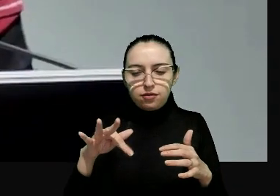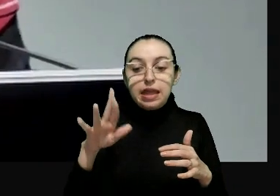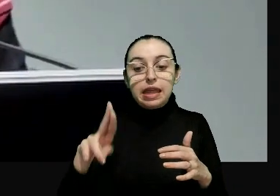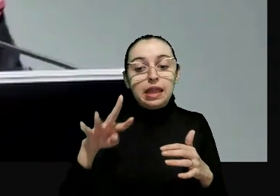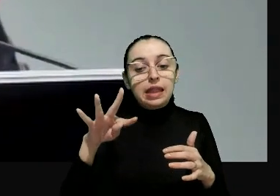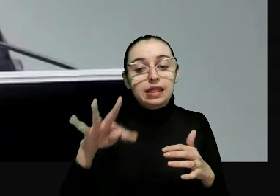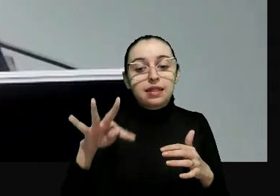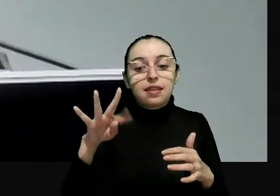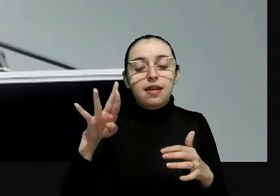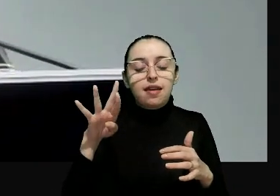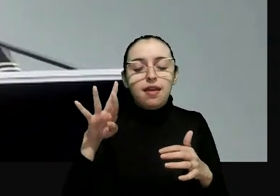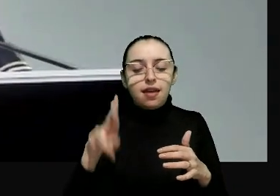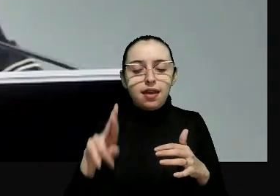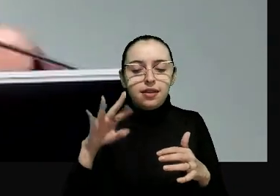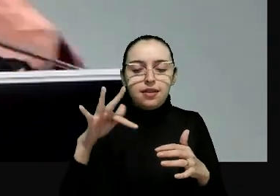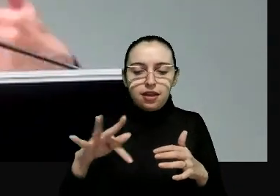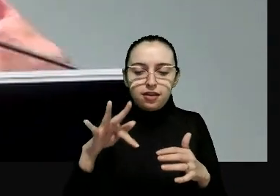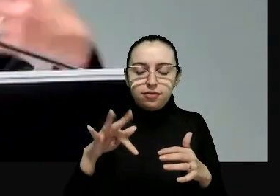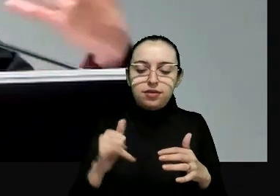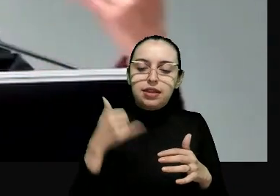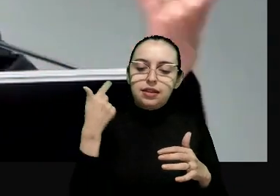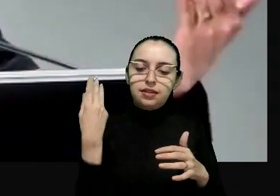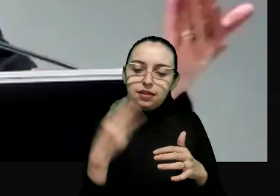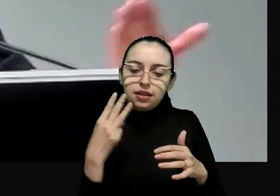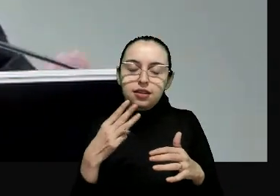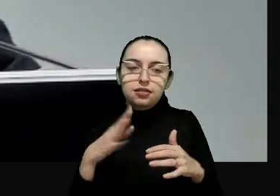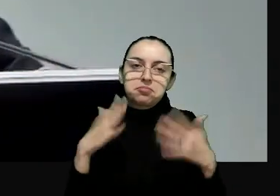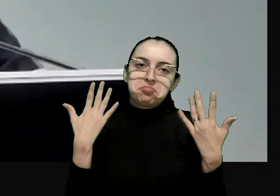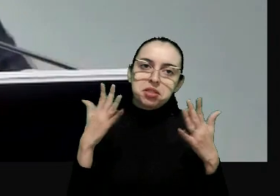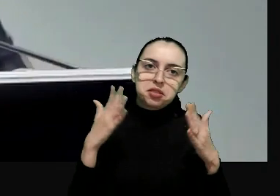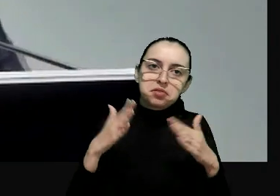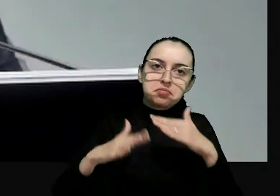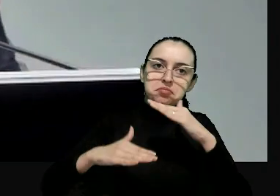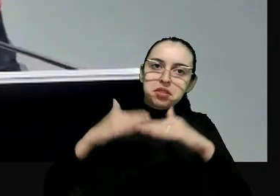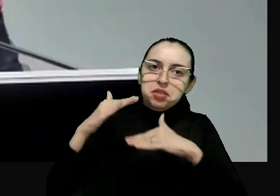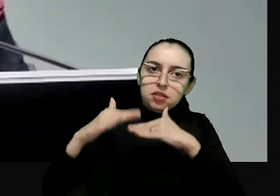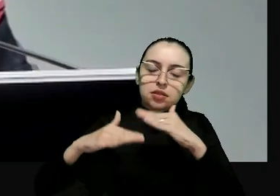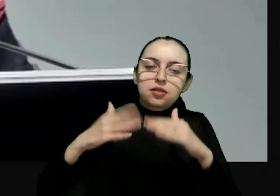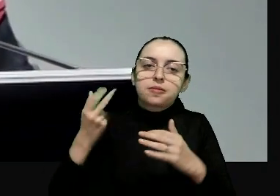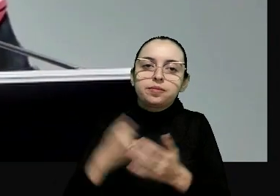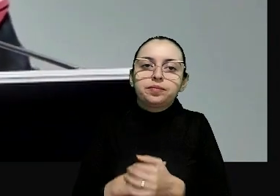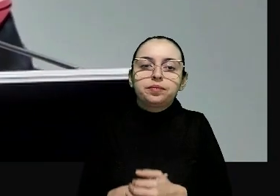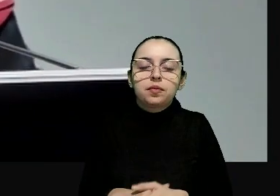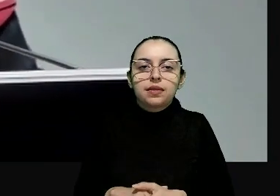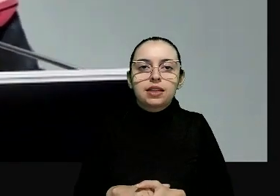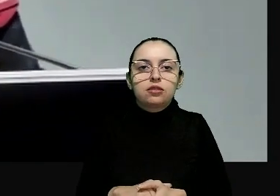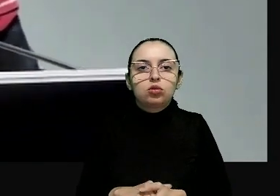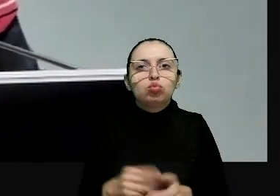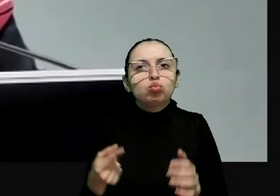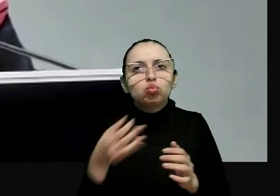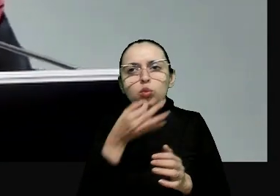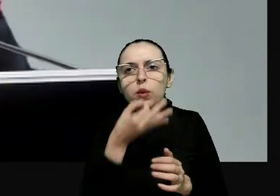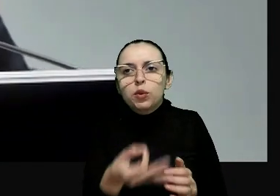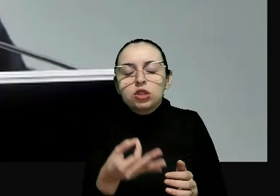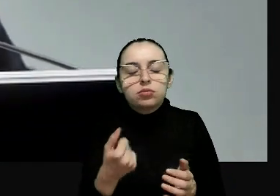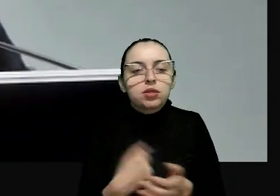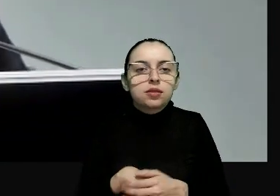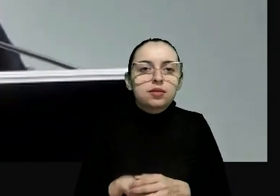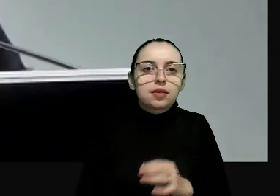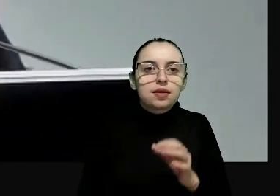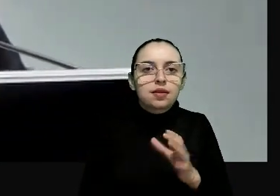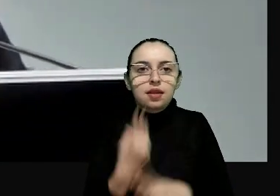nesse desafio e estamos, passo a passo, expandindo a universalidade do Pacto. Última ideia,